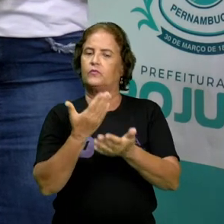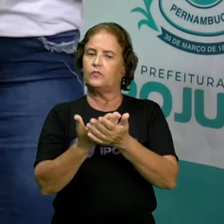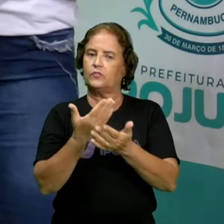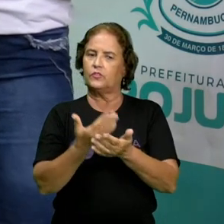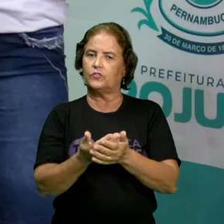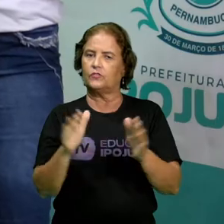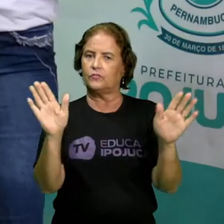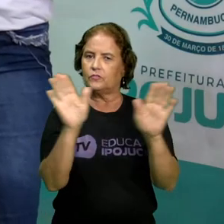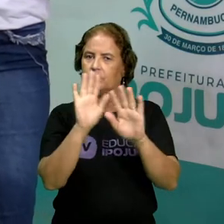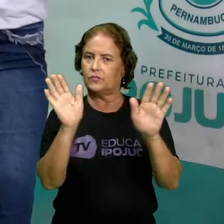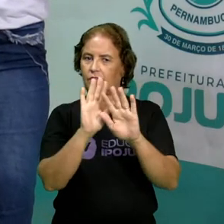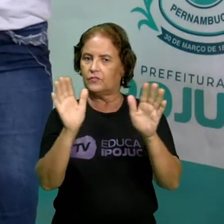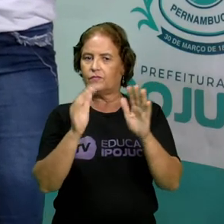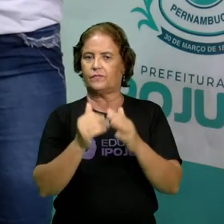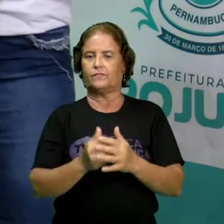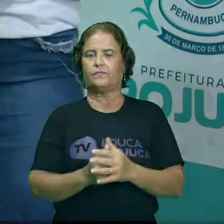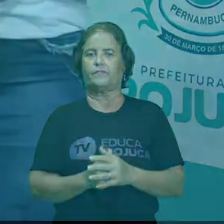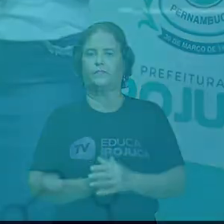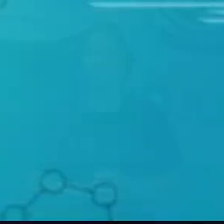e até lá!